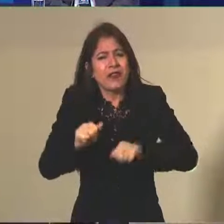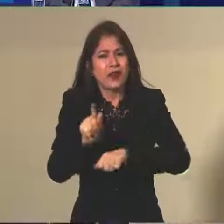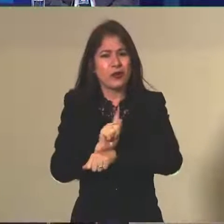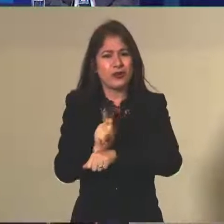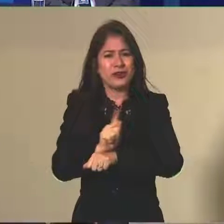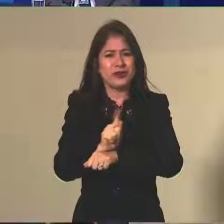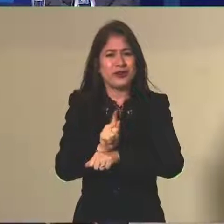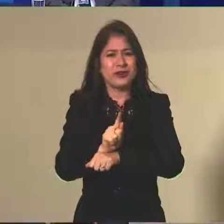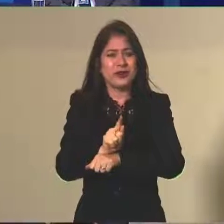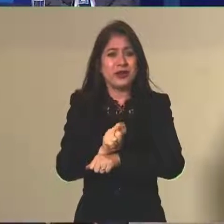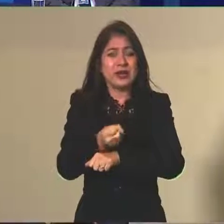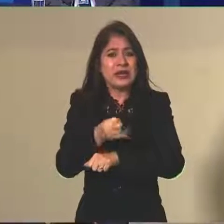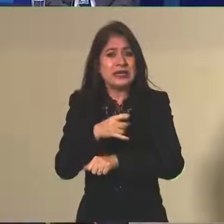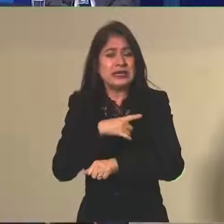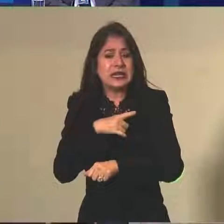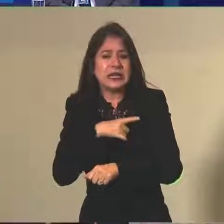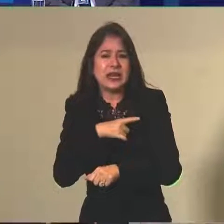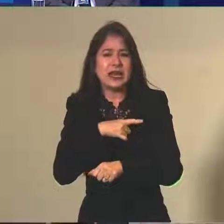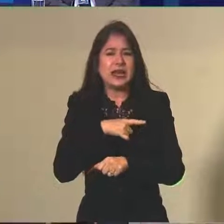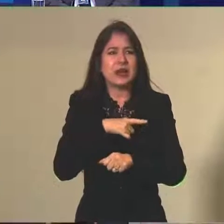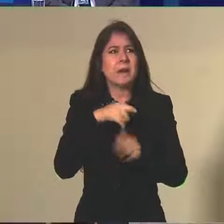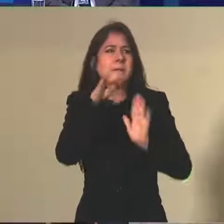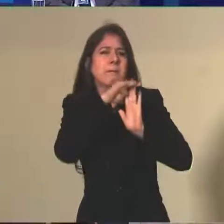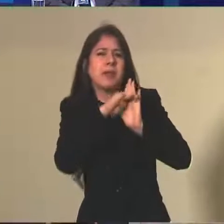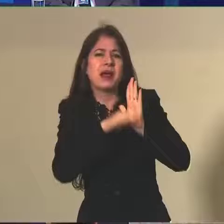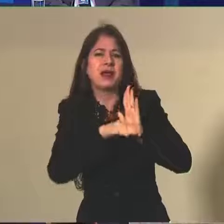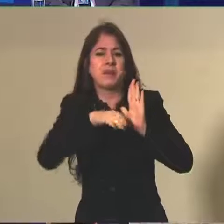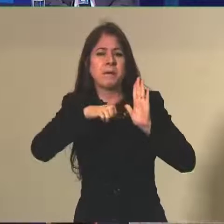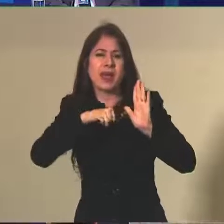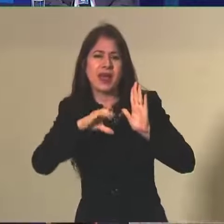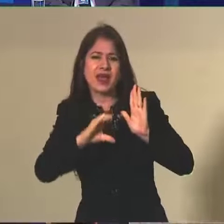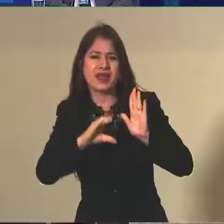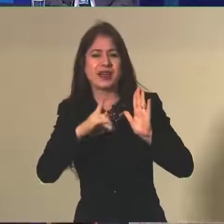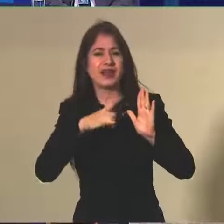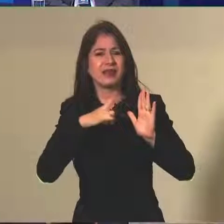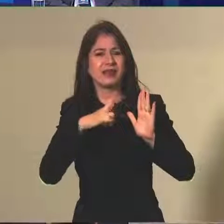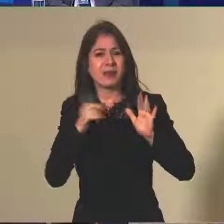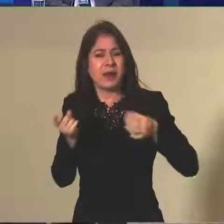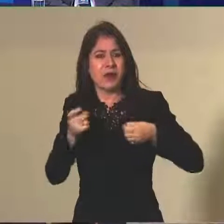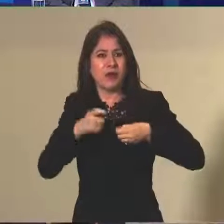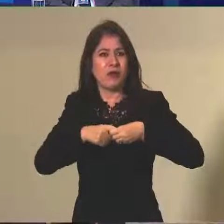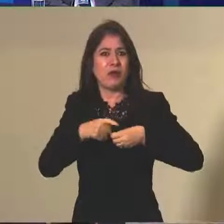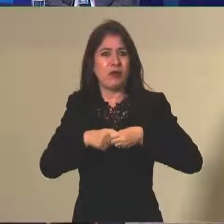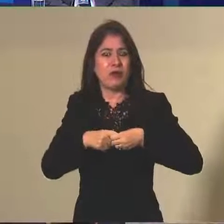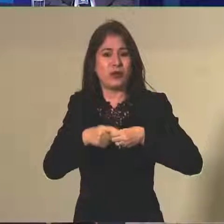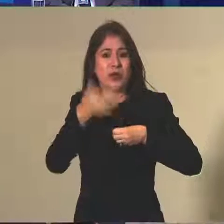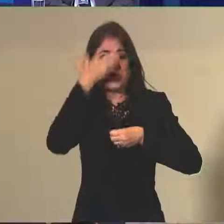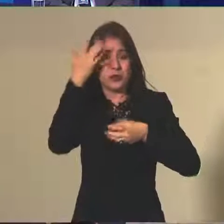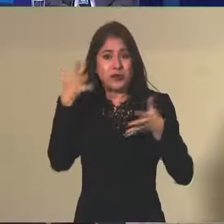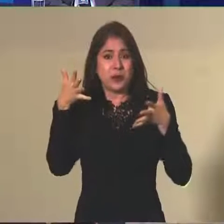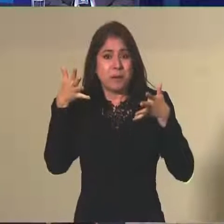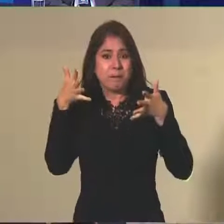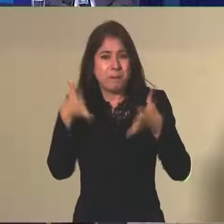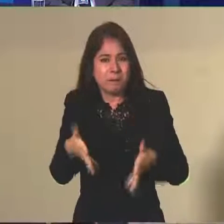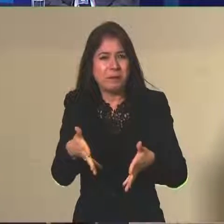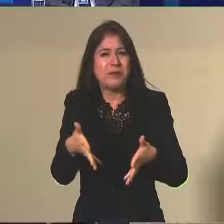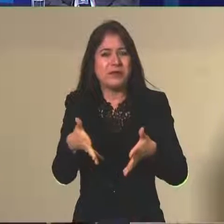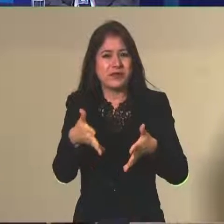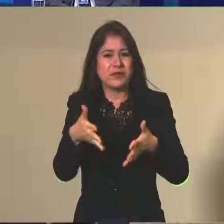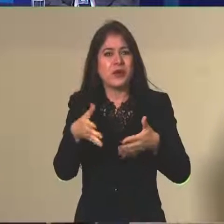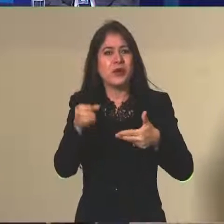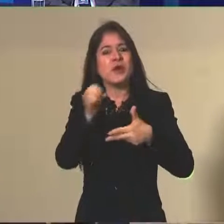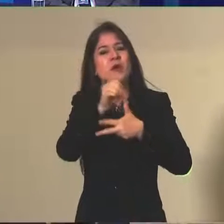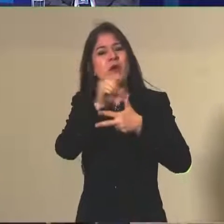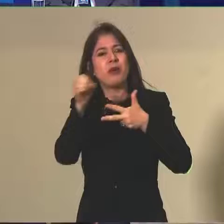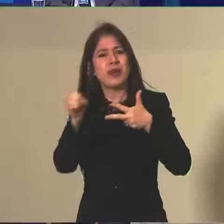mas se há algum plano do MEC para retomar o número de participantes do Enem, que caiu muito nos últimos anos. E,